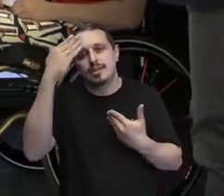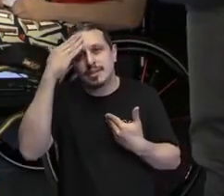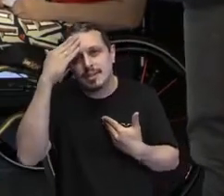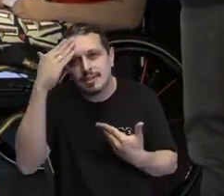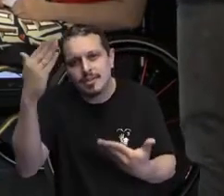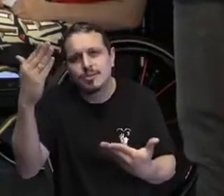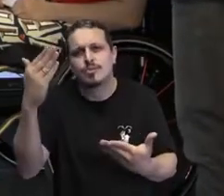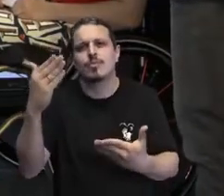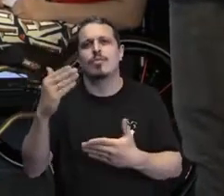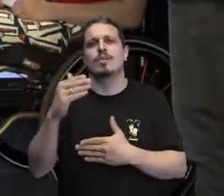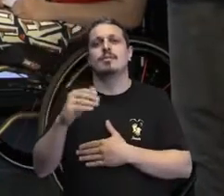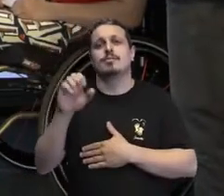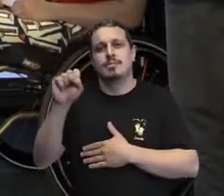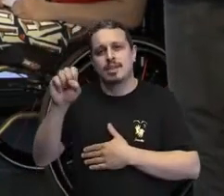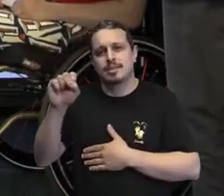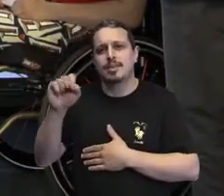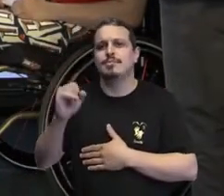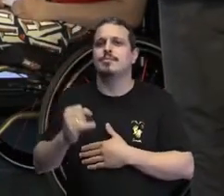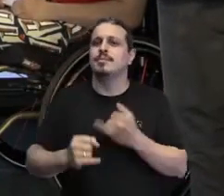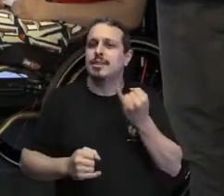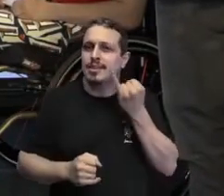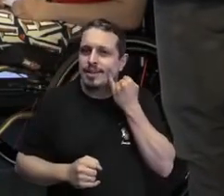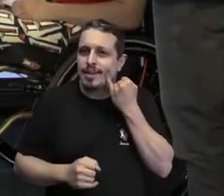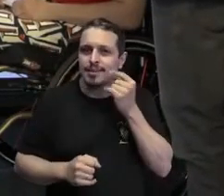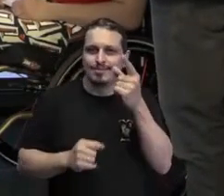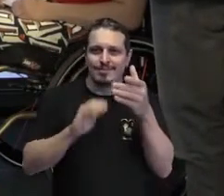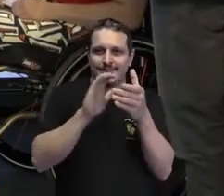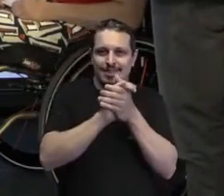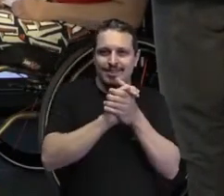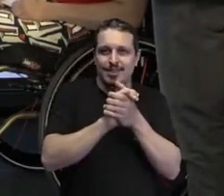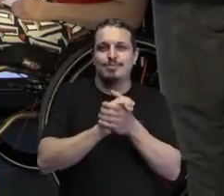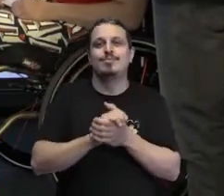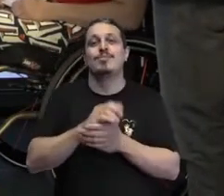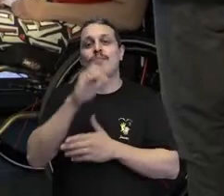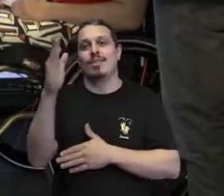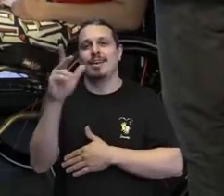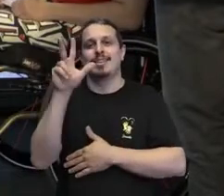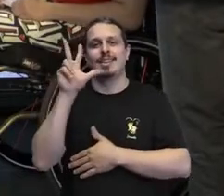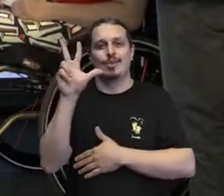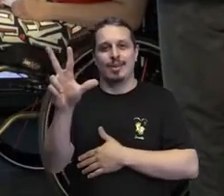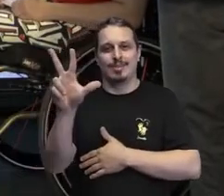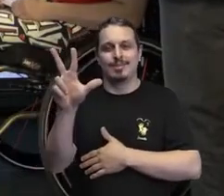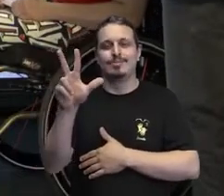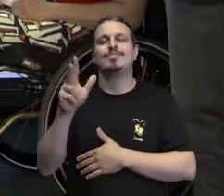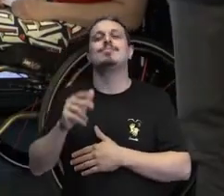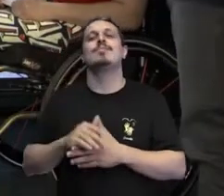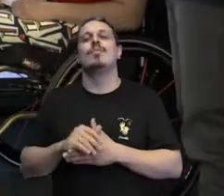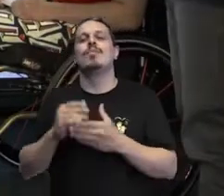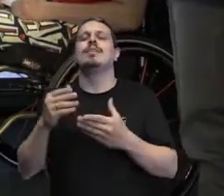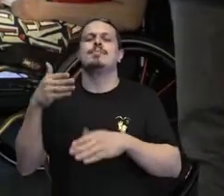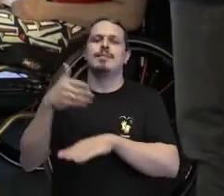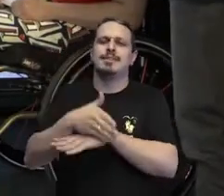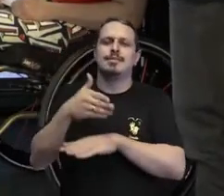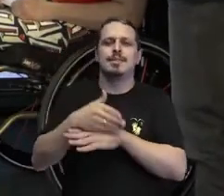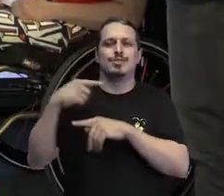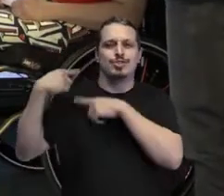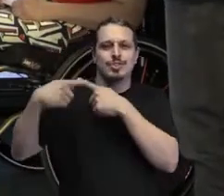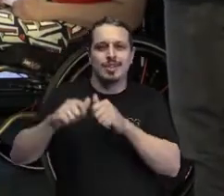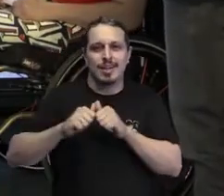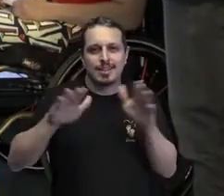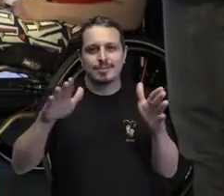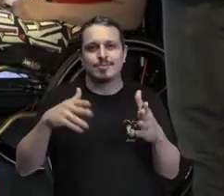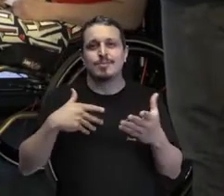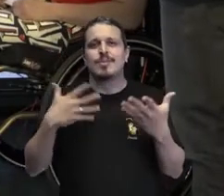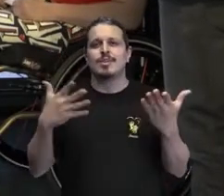Samuel. Obrigado, Isabela. E a você, Lívia, por ter topado participar do Genética Não É Destino. Alguma pergunta pra gente encerrar aqui, meninas?